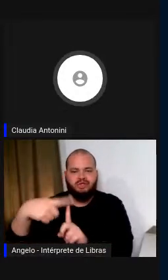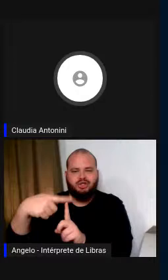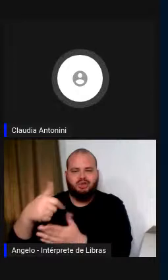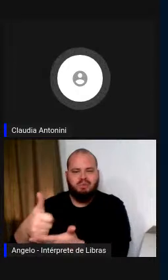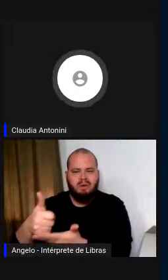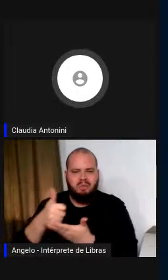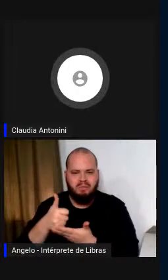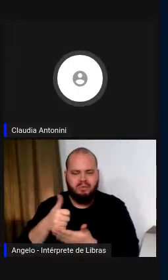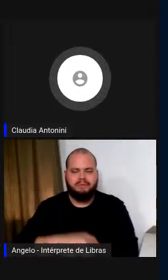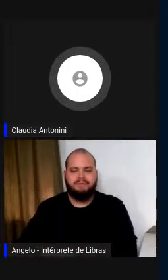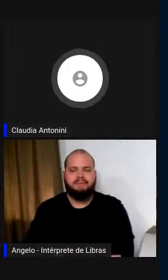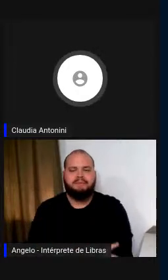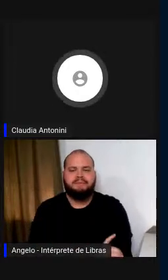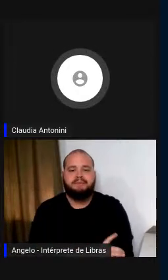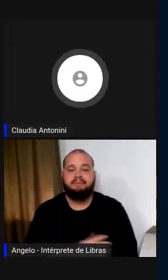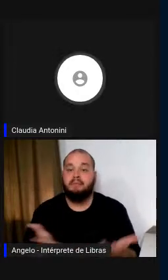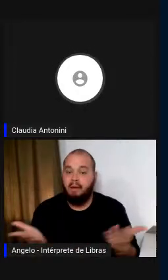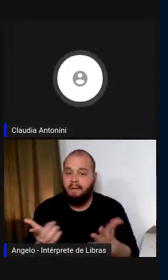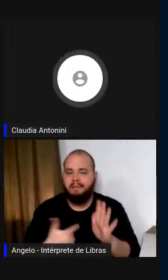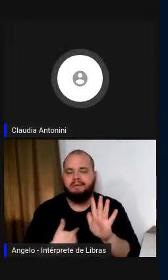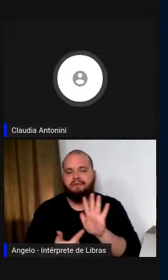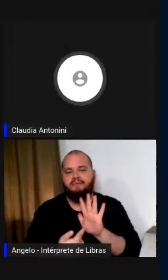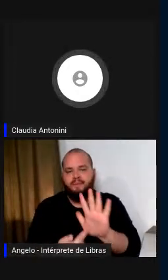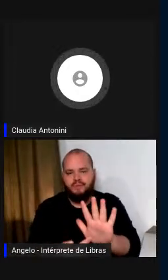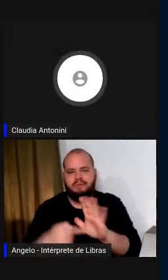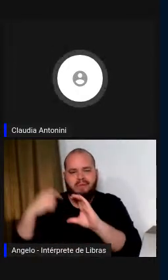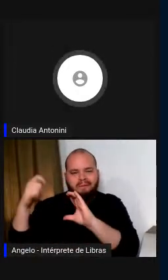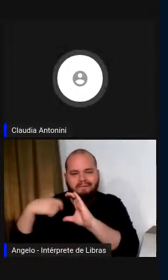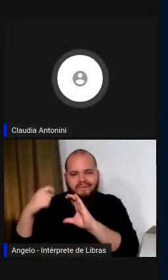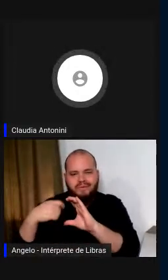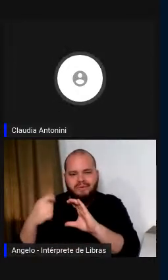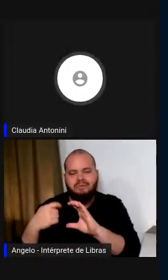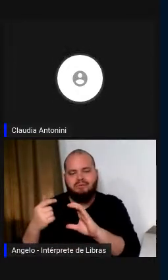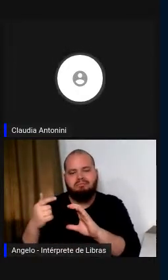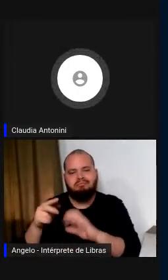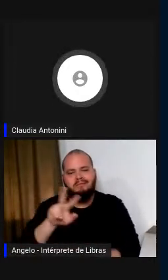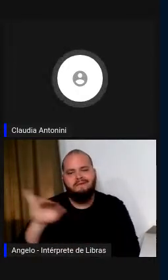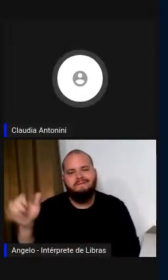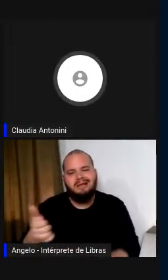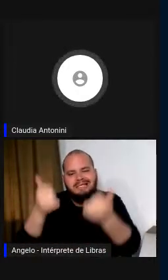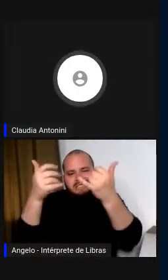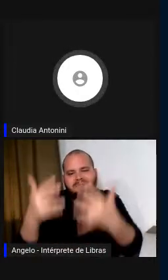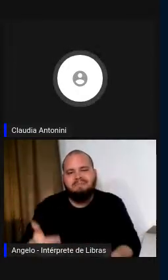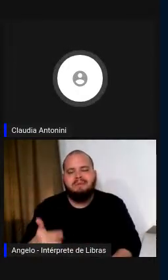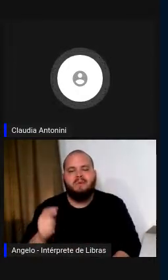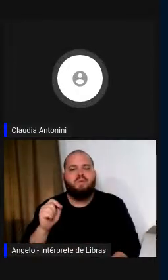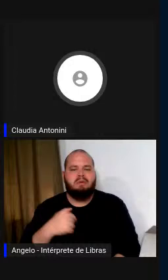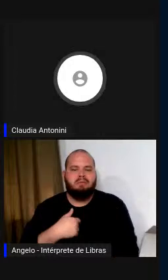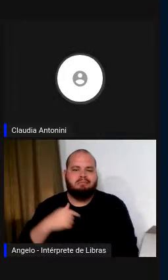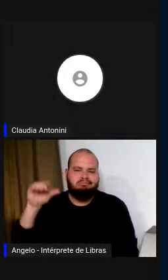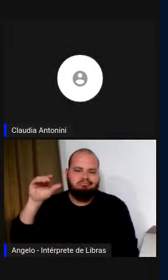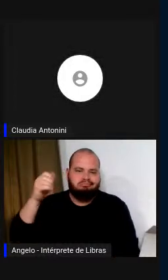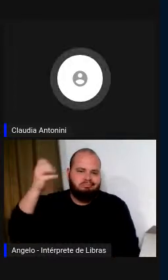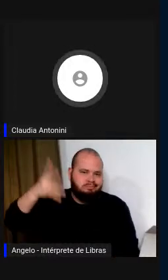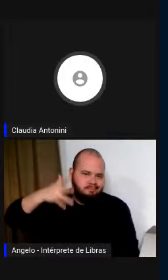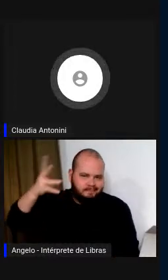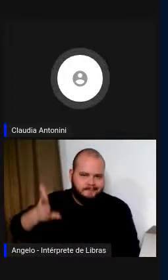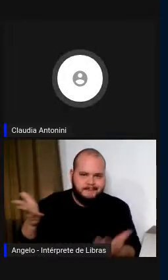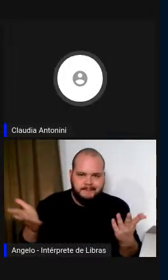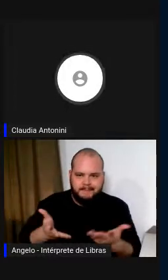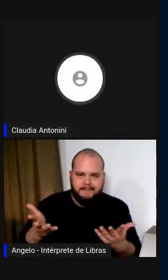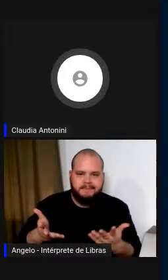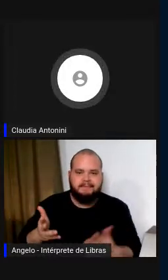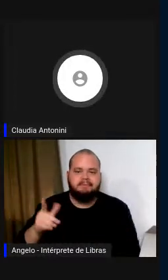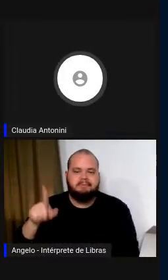mostrar para vocês um vídeo para mostrar do que eu estou falando. É uma experiência que nós fizemos com a